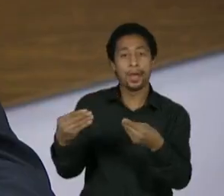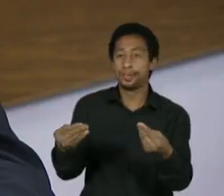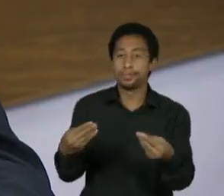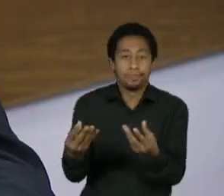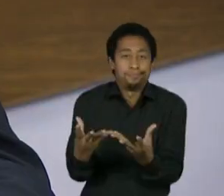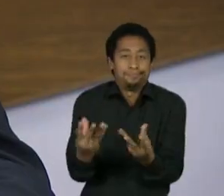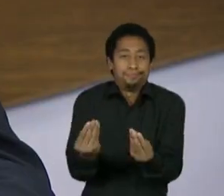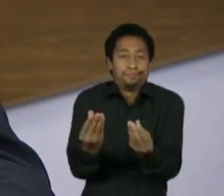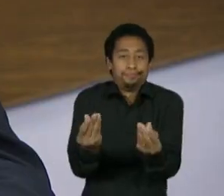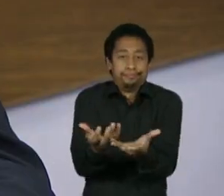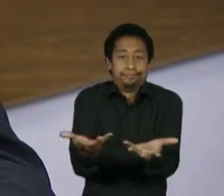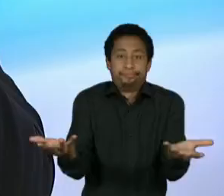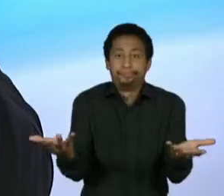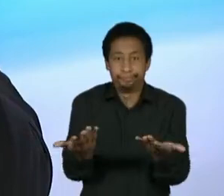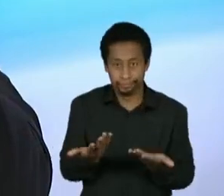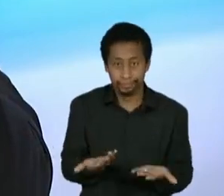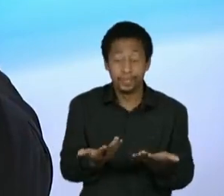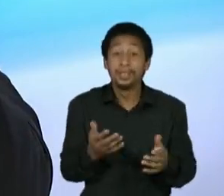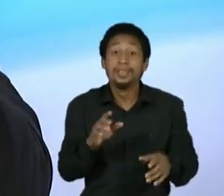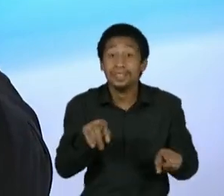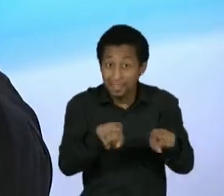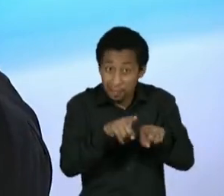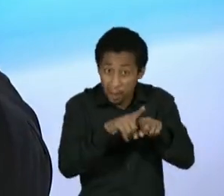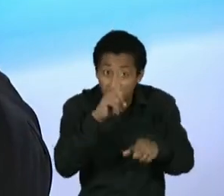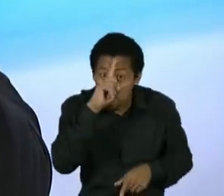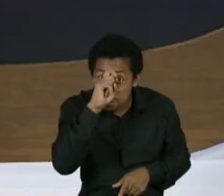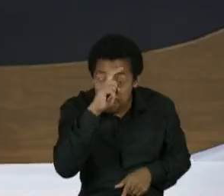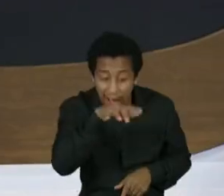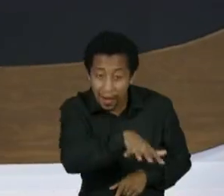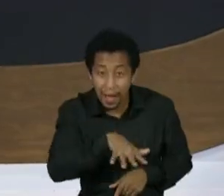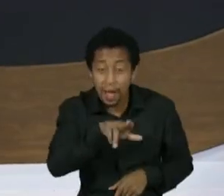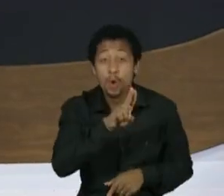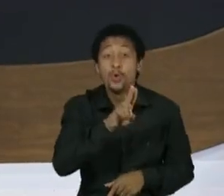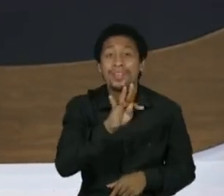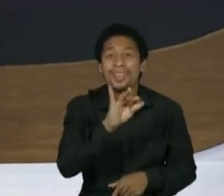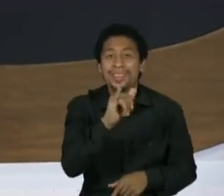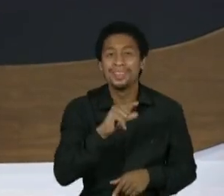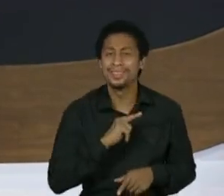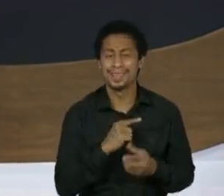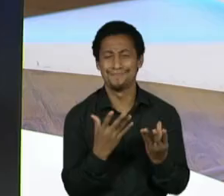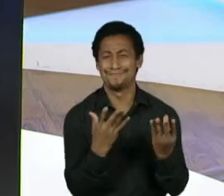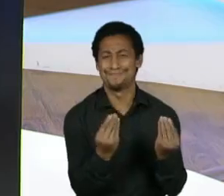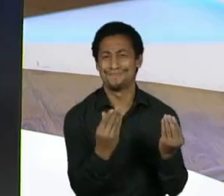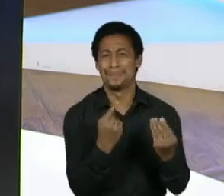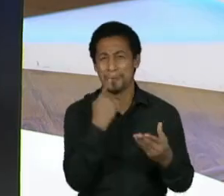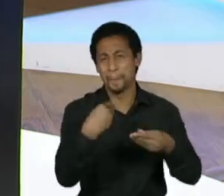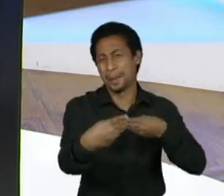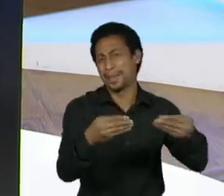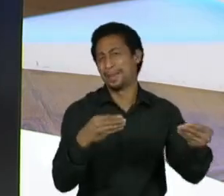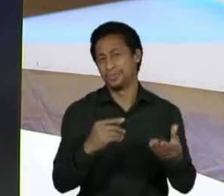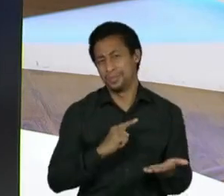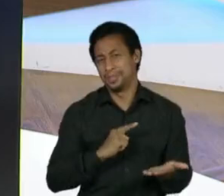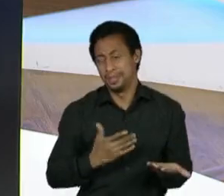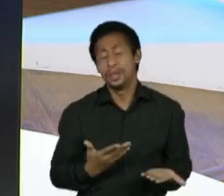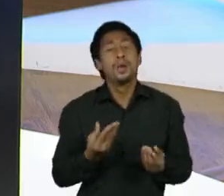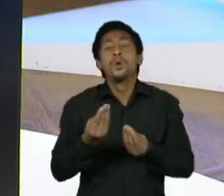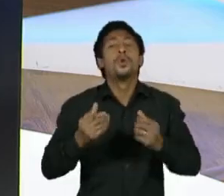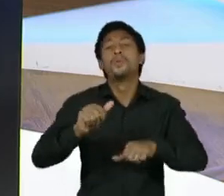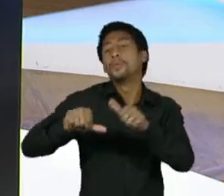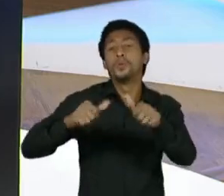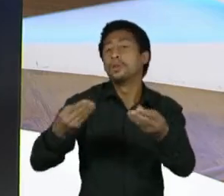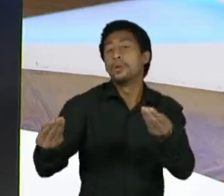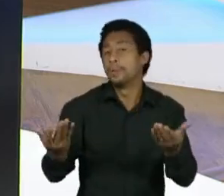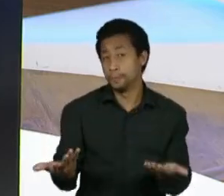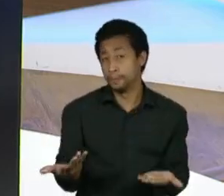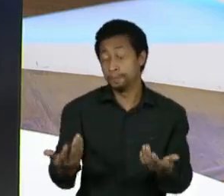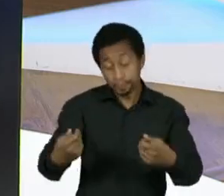cheio de plástico. Como é que nós vamos sumir com isso de repente? Vai demandar muito investimento e muita inovação.